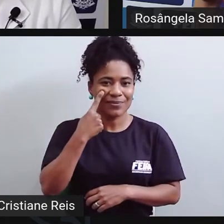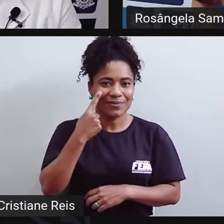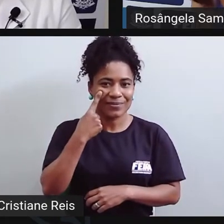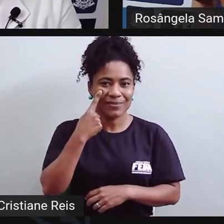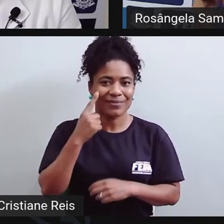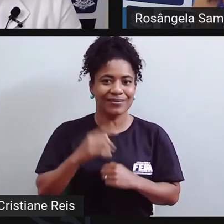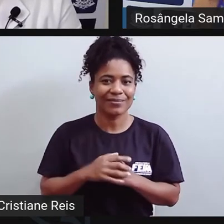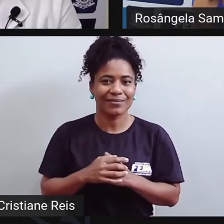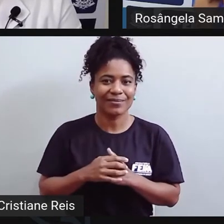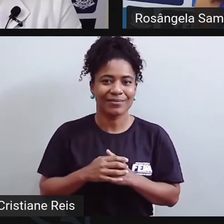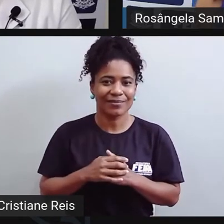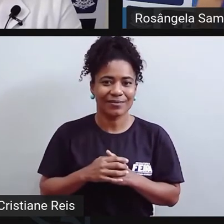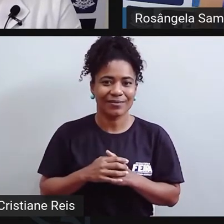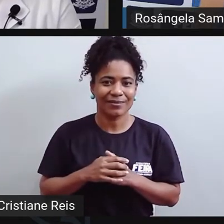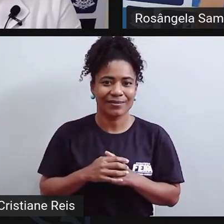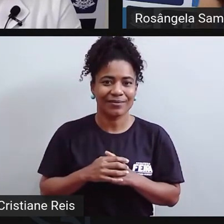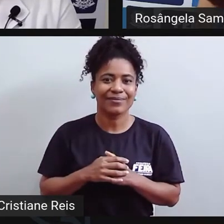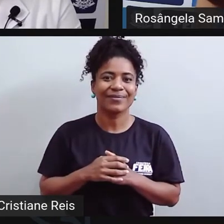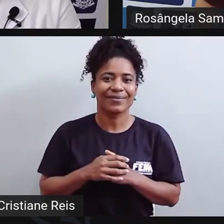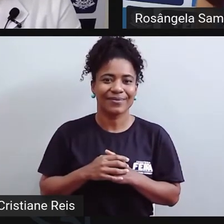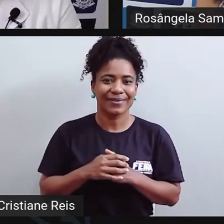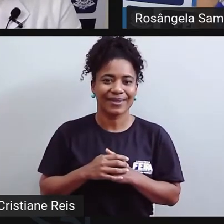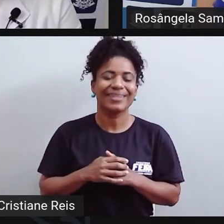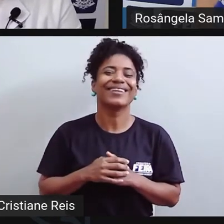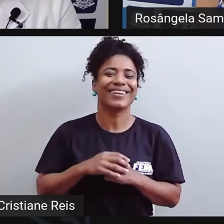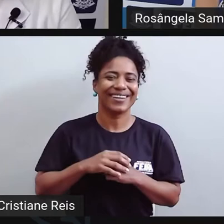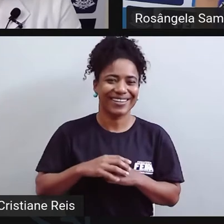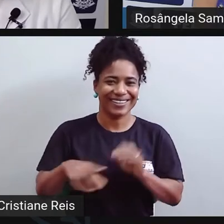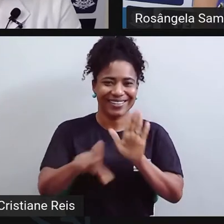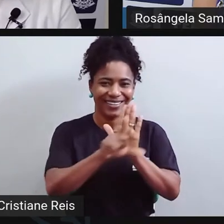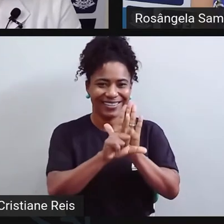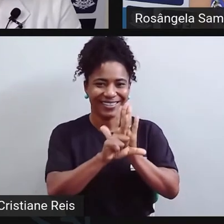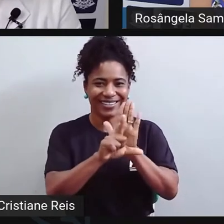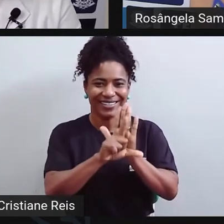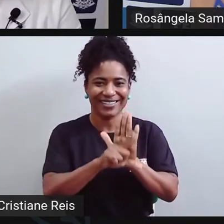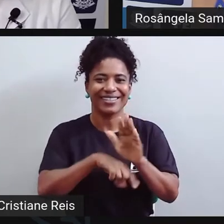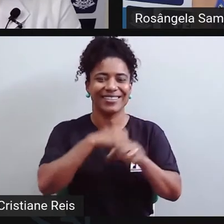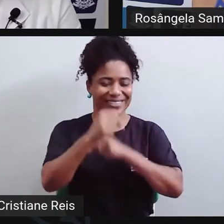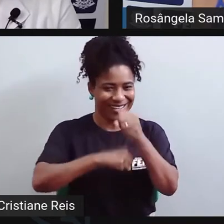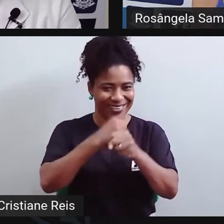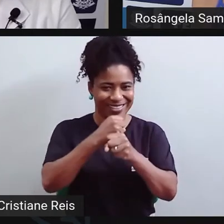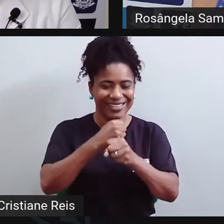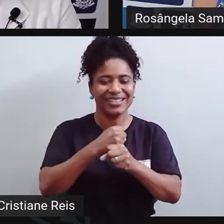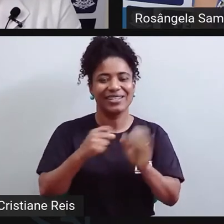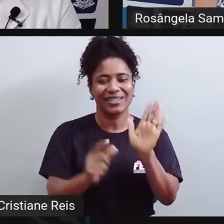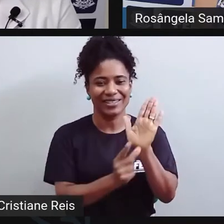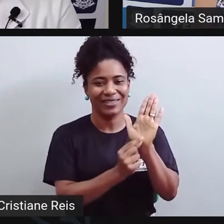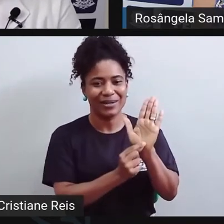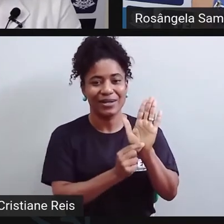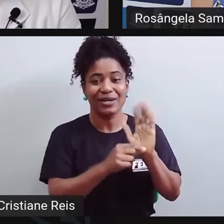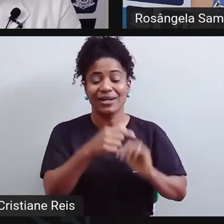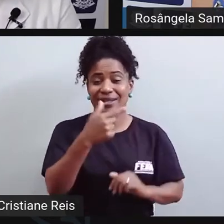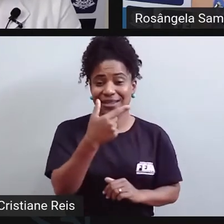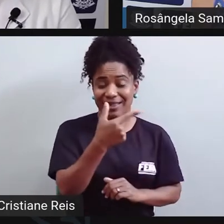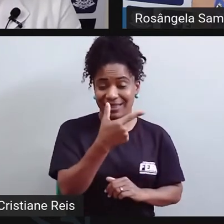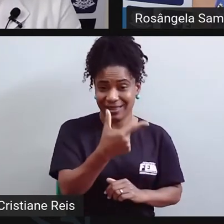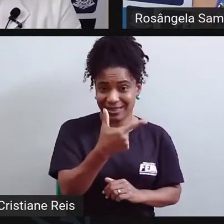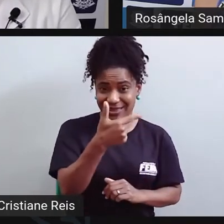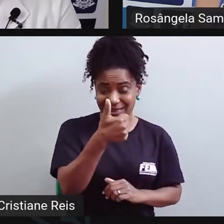eu sou pescando, mas não tem problema pescar. 10 mil, 216, e que